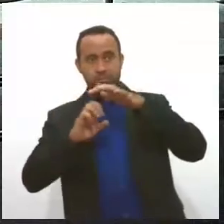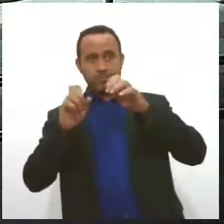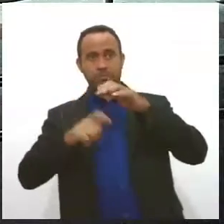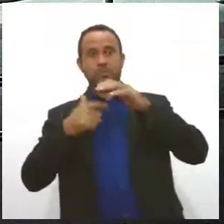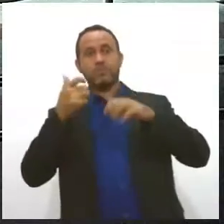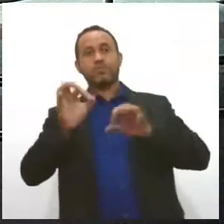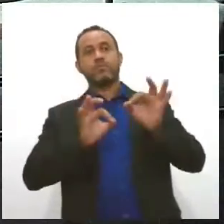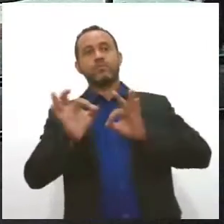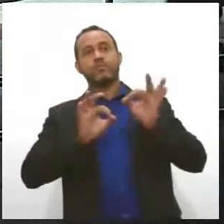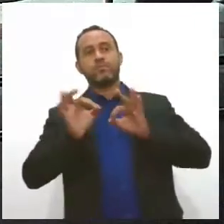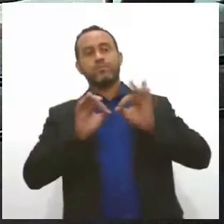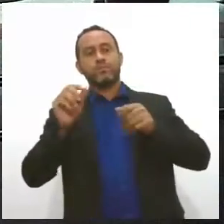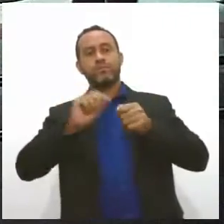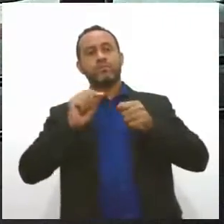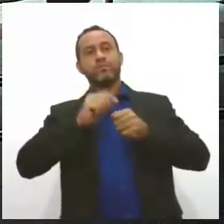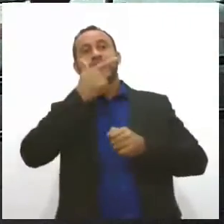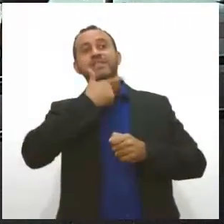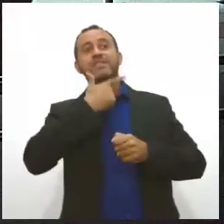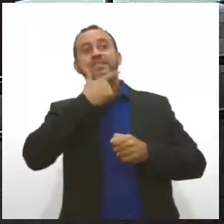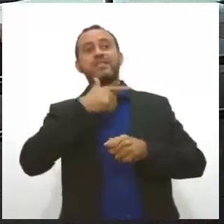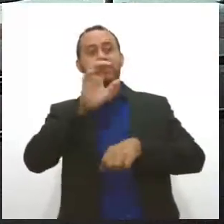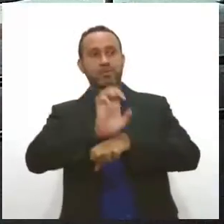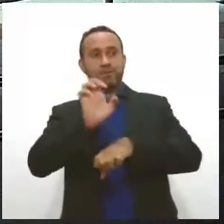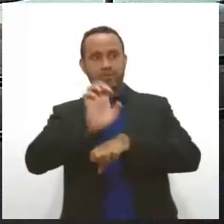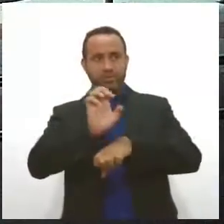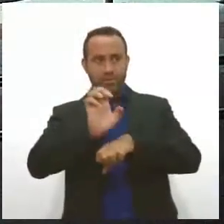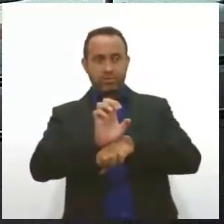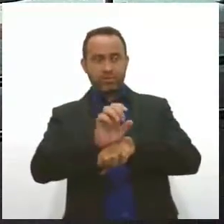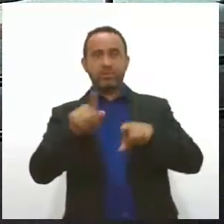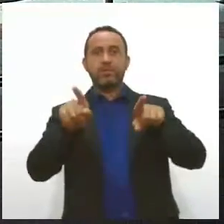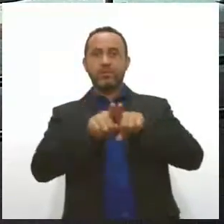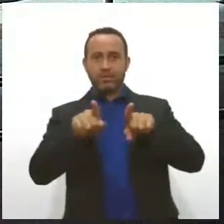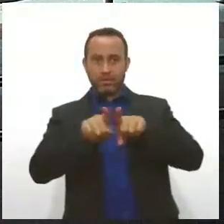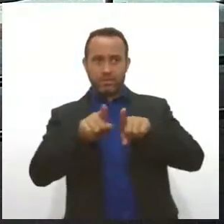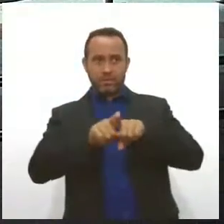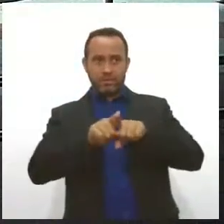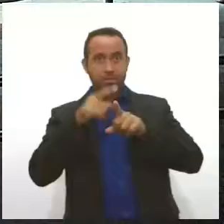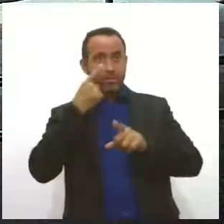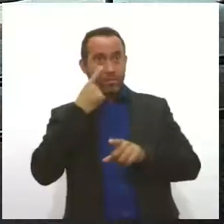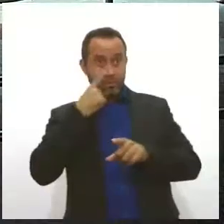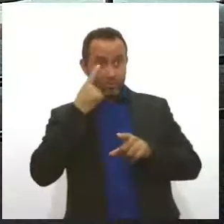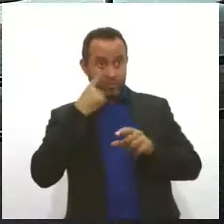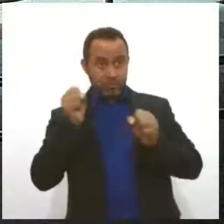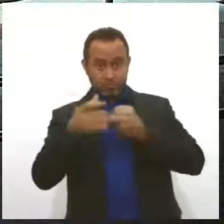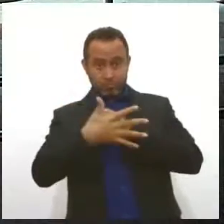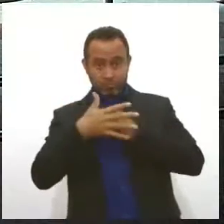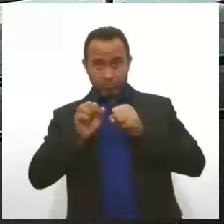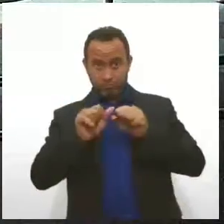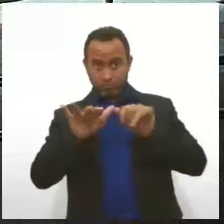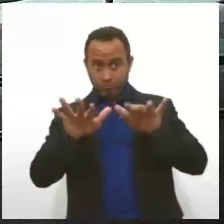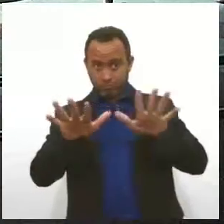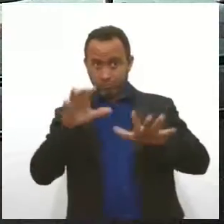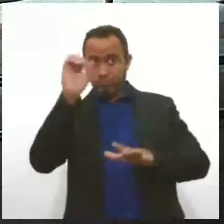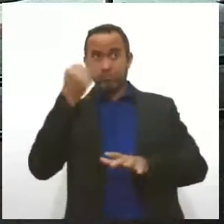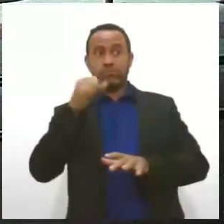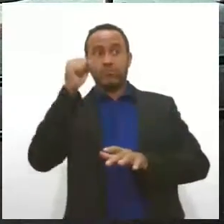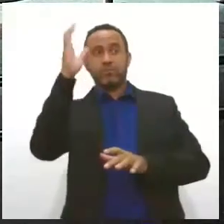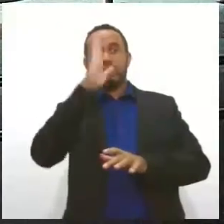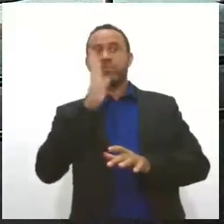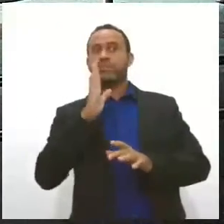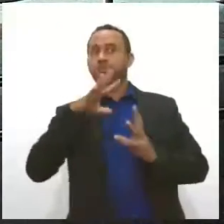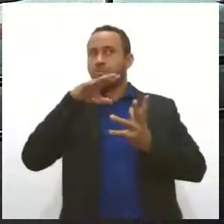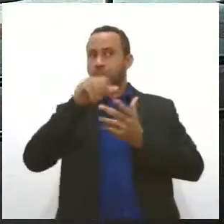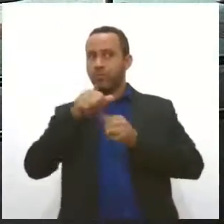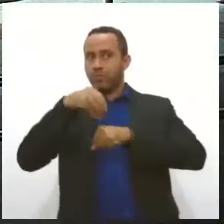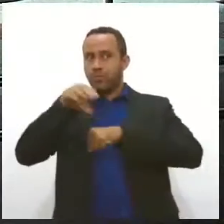regularização da produção de queijos no Estado. A gente também vai conferir os dados da Covid-19 em Sergipe, no Brasil, e muito mais